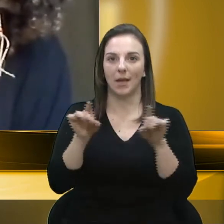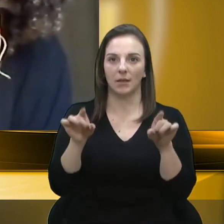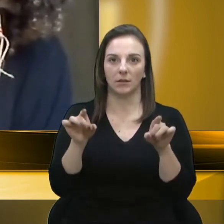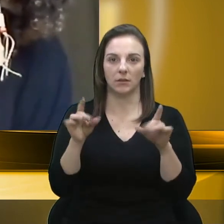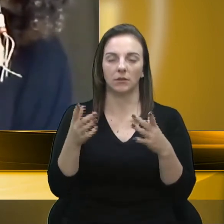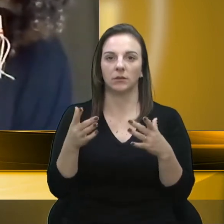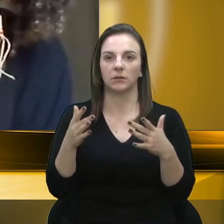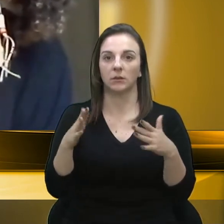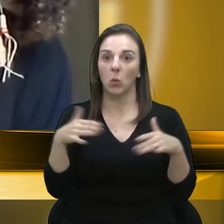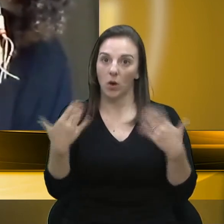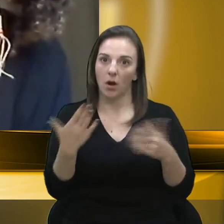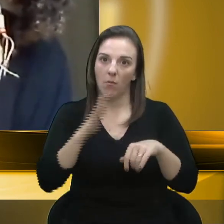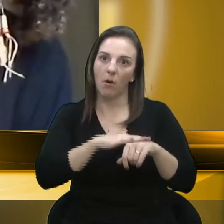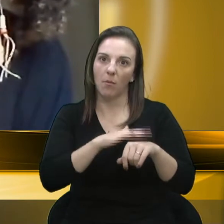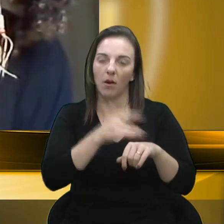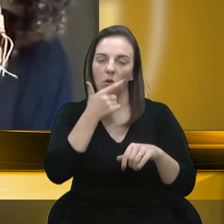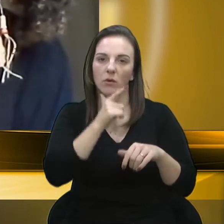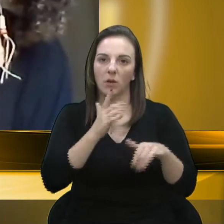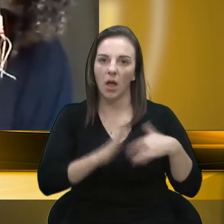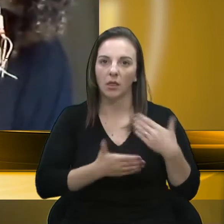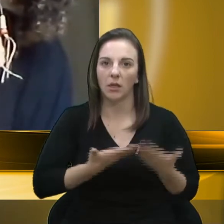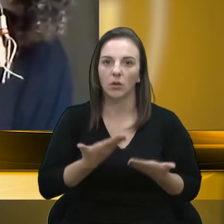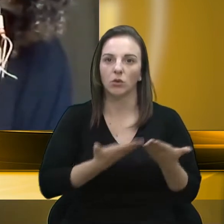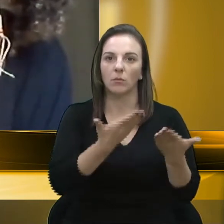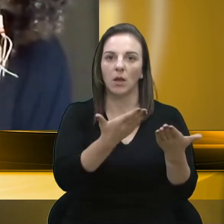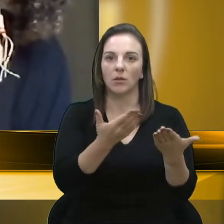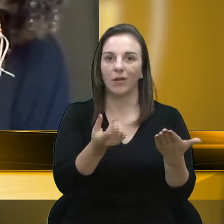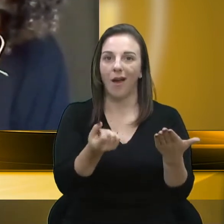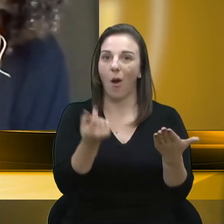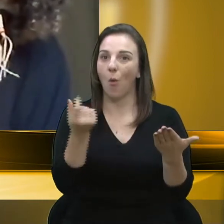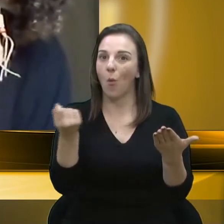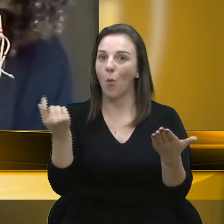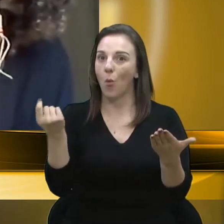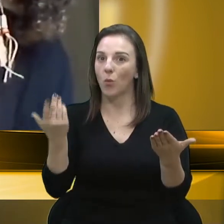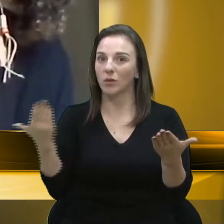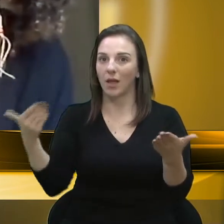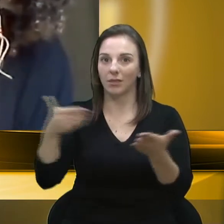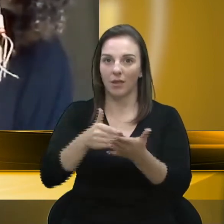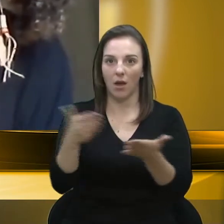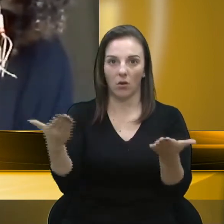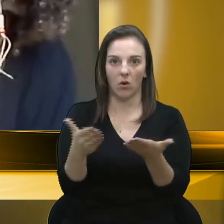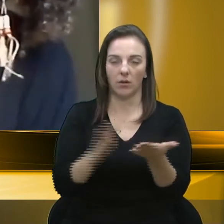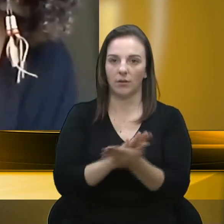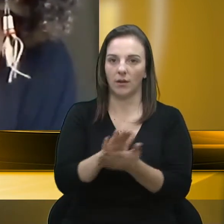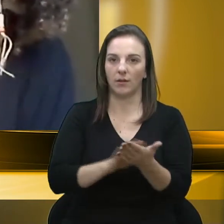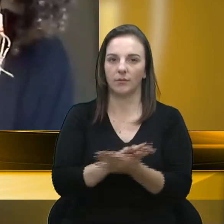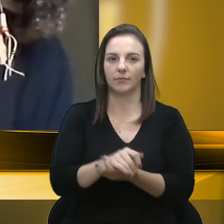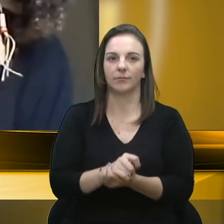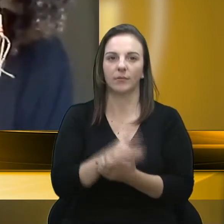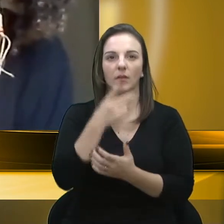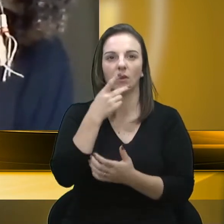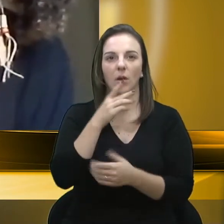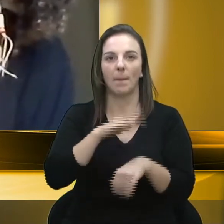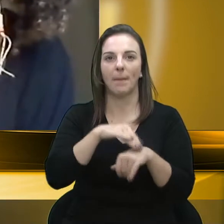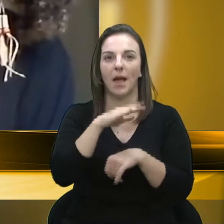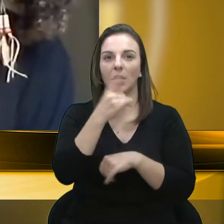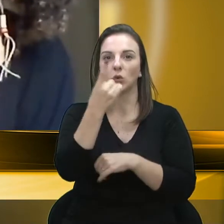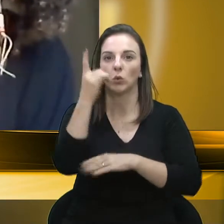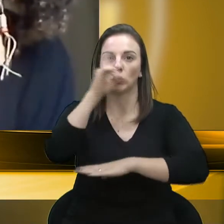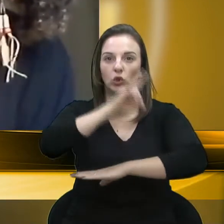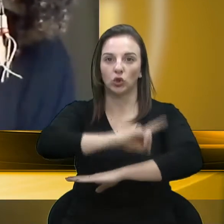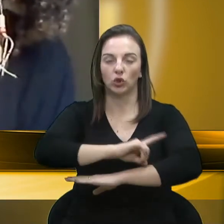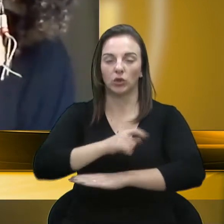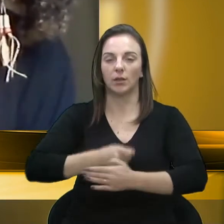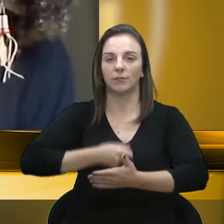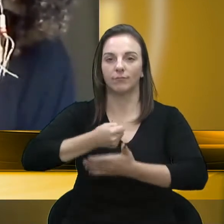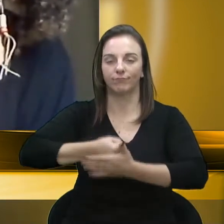conseguiram, serem atendidos, porque alguns até agora não conseguiram ter retorno. Mais um dia tentando ligar na SMED, onde o número chama,